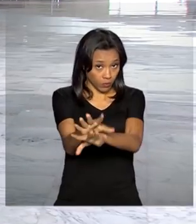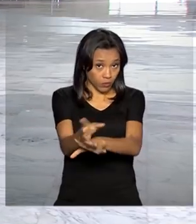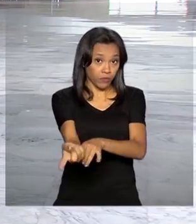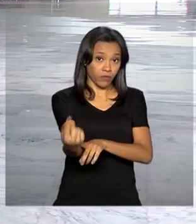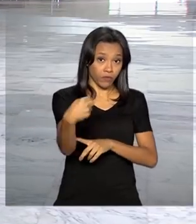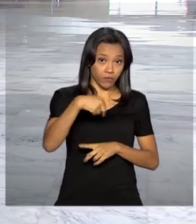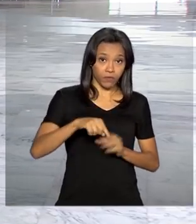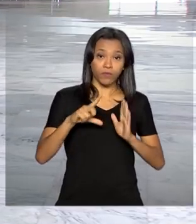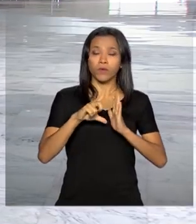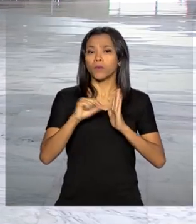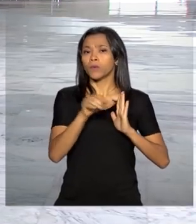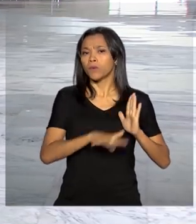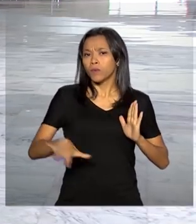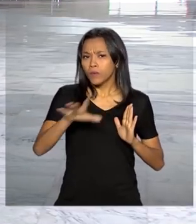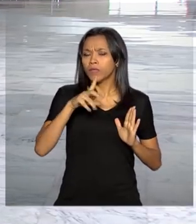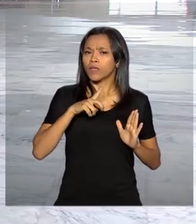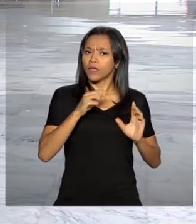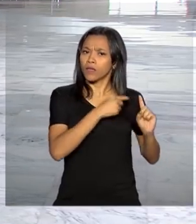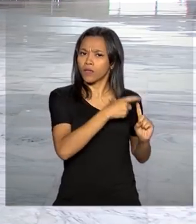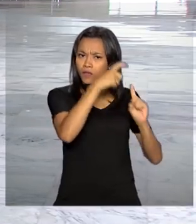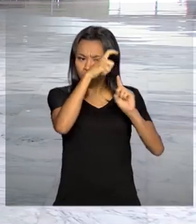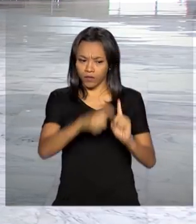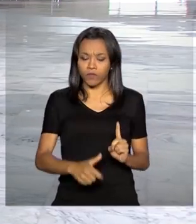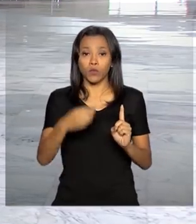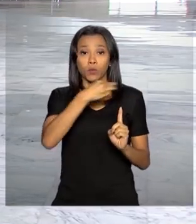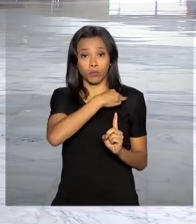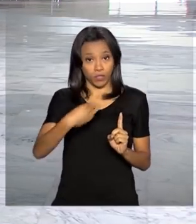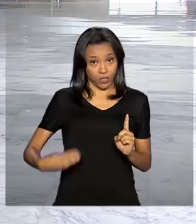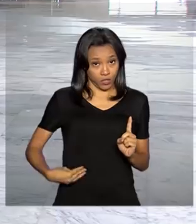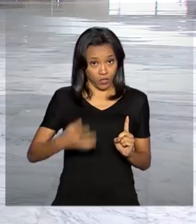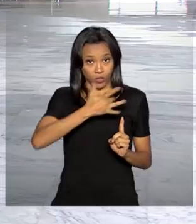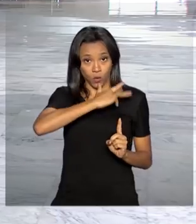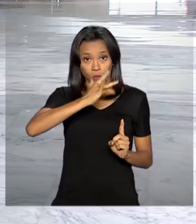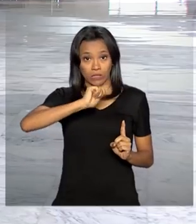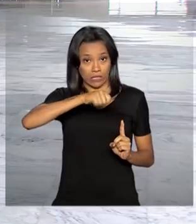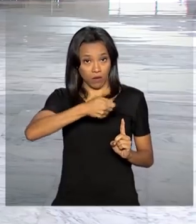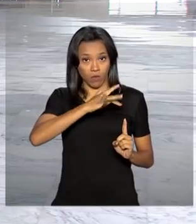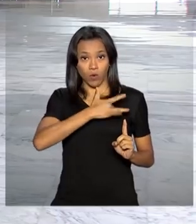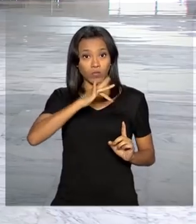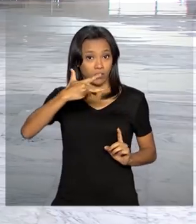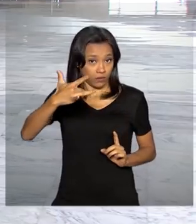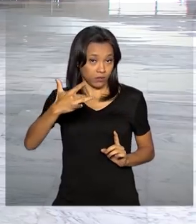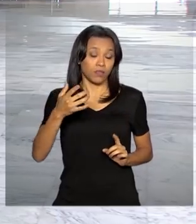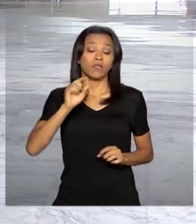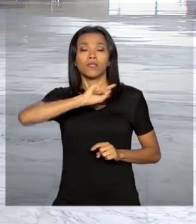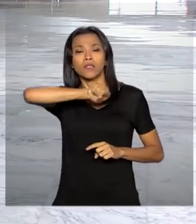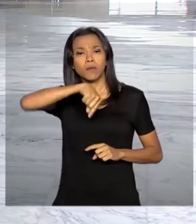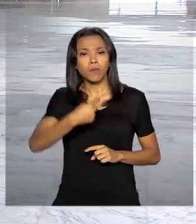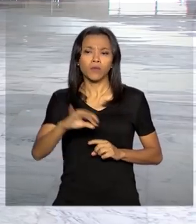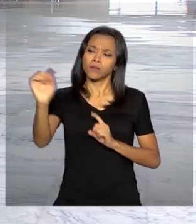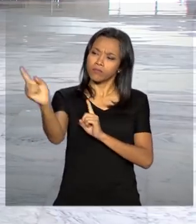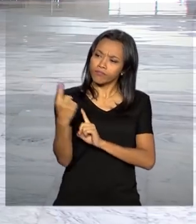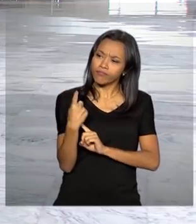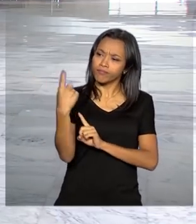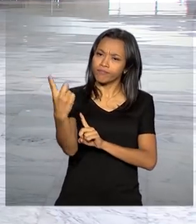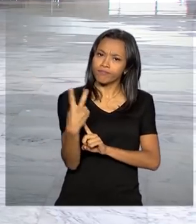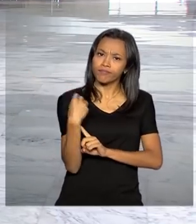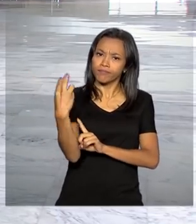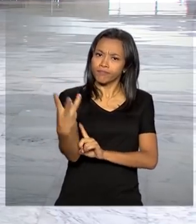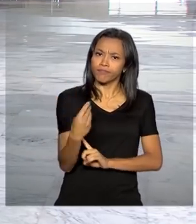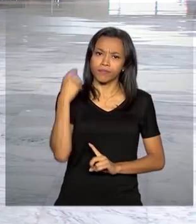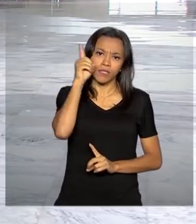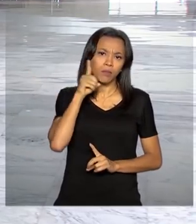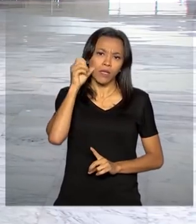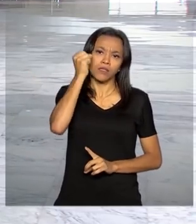despachou com o ministro-chefe da Casa Civil, Onyx Lorenzoni, e em seguida recebeu parlamentares. É o